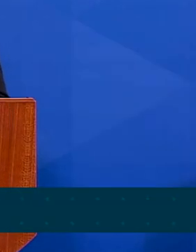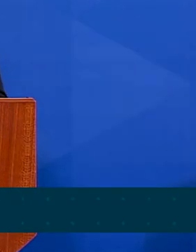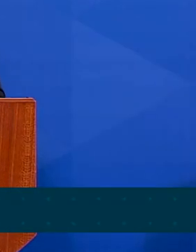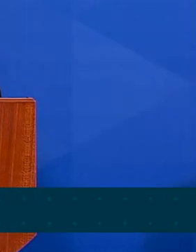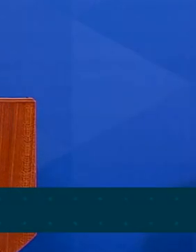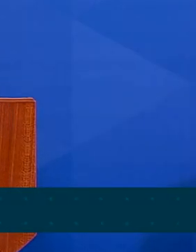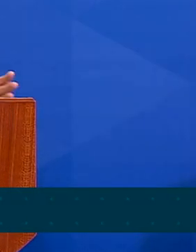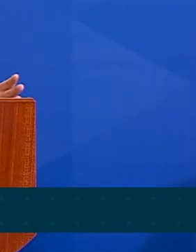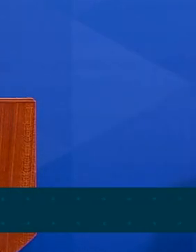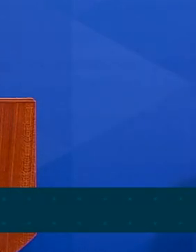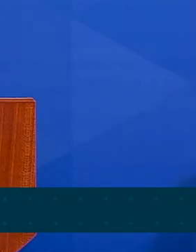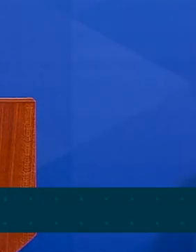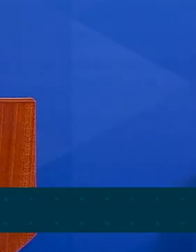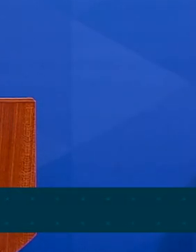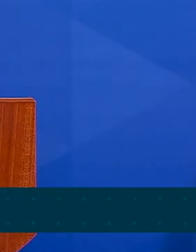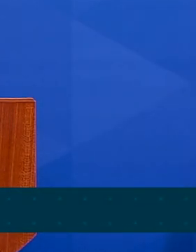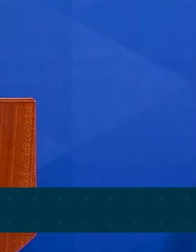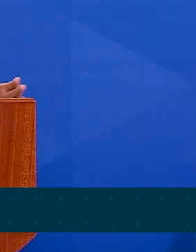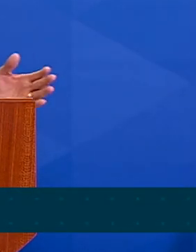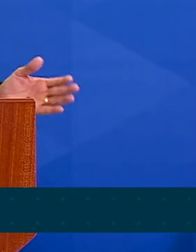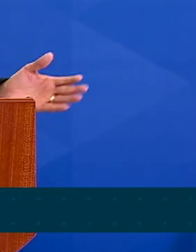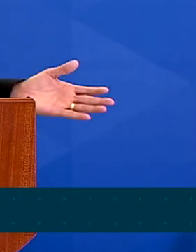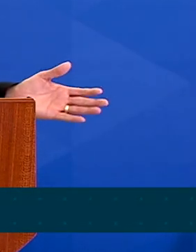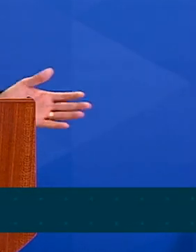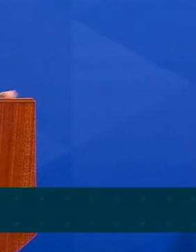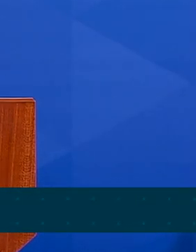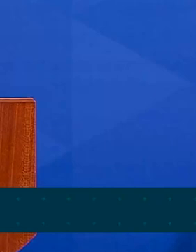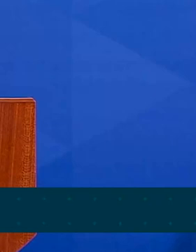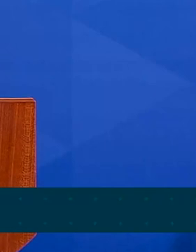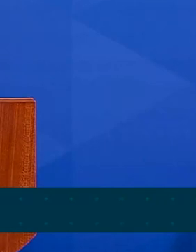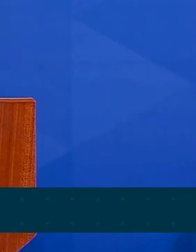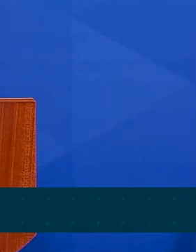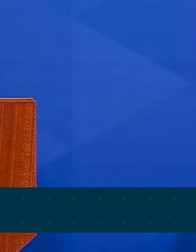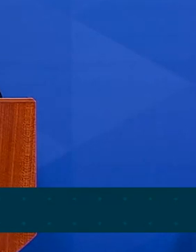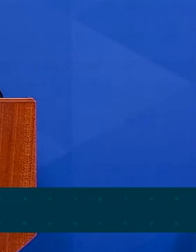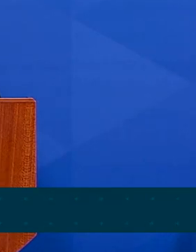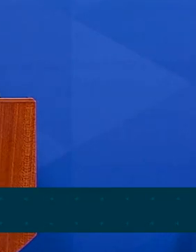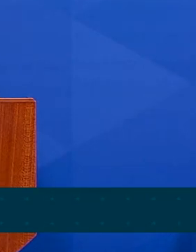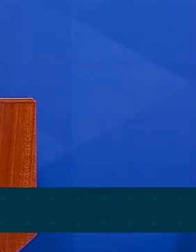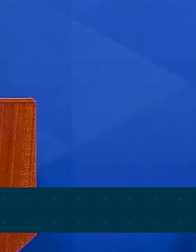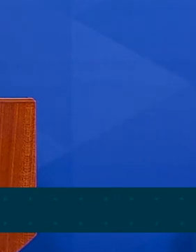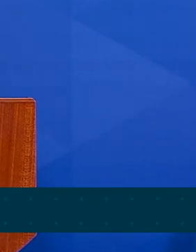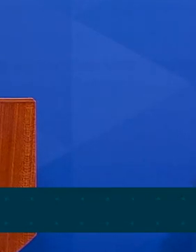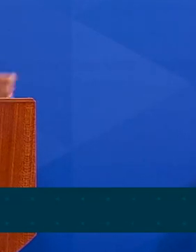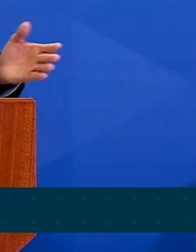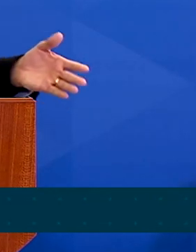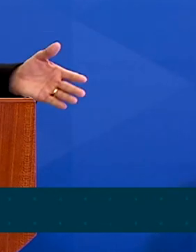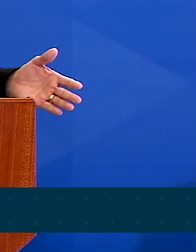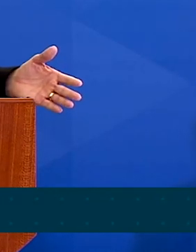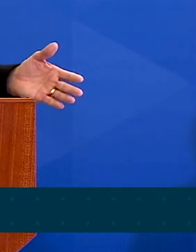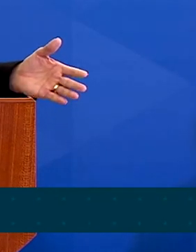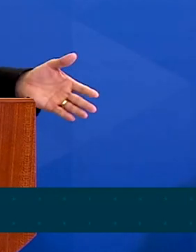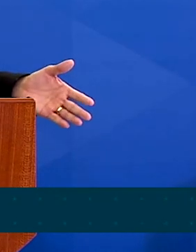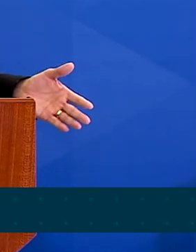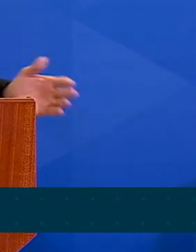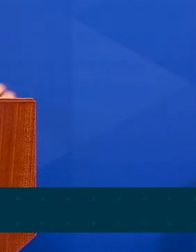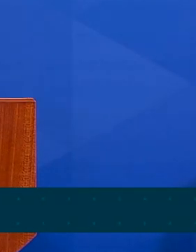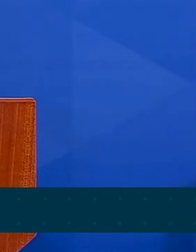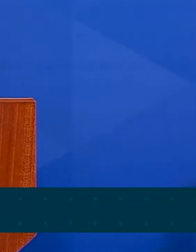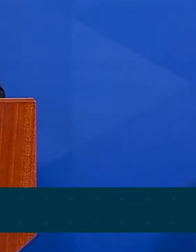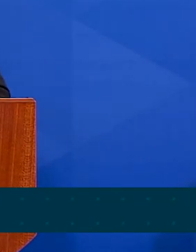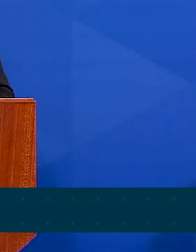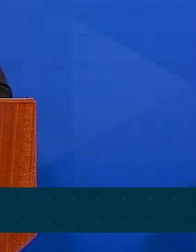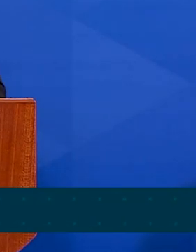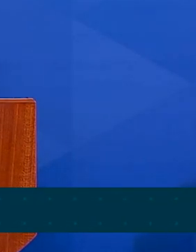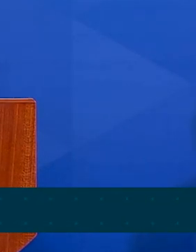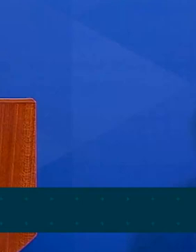projeções, nós vamos terminar o ano, mês